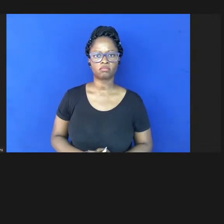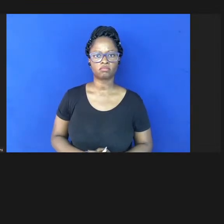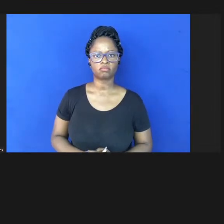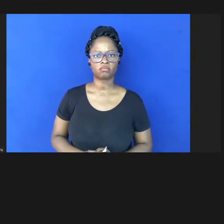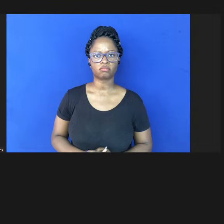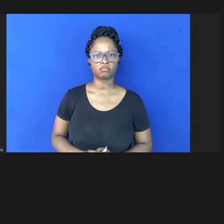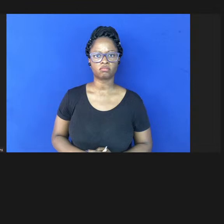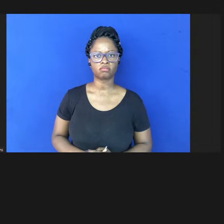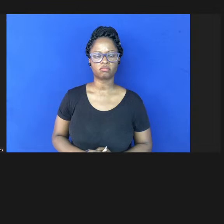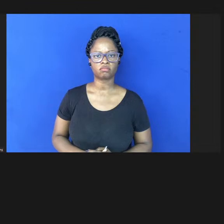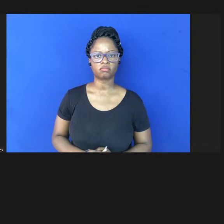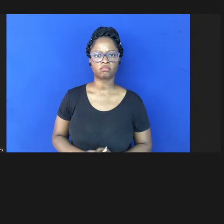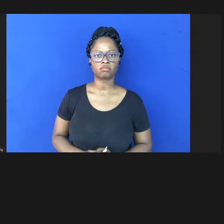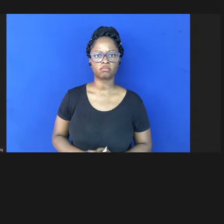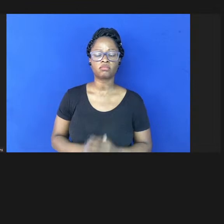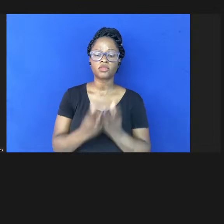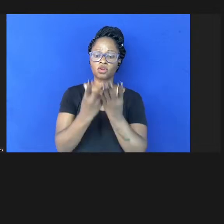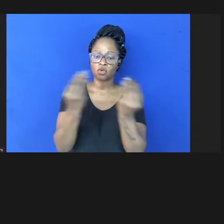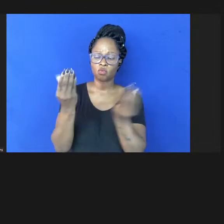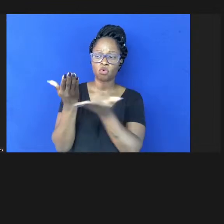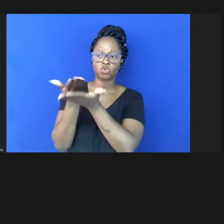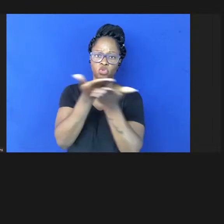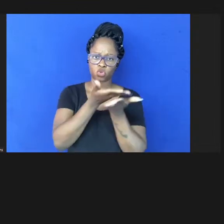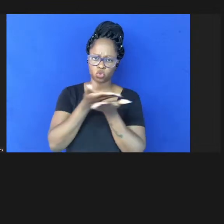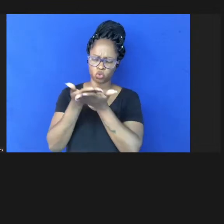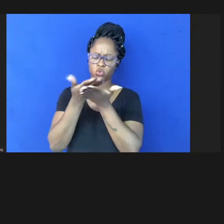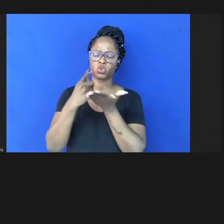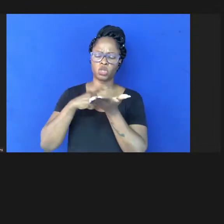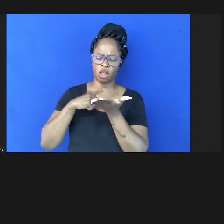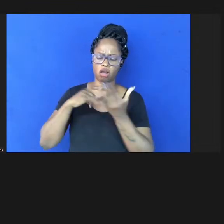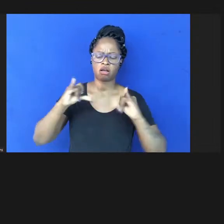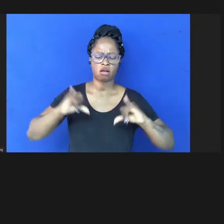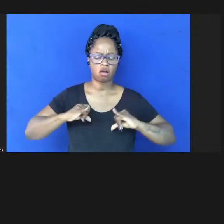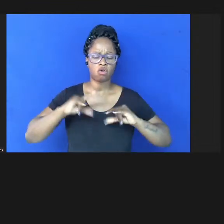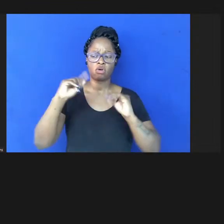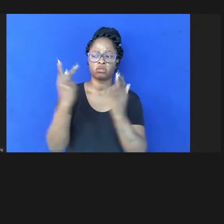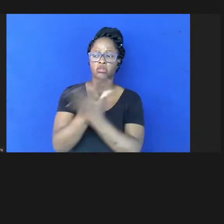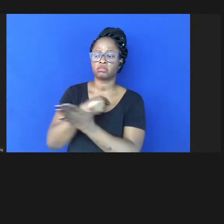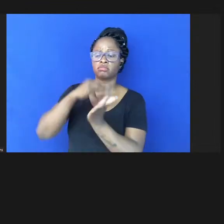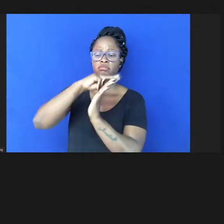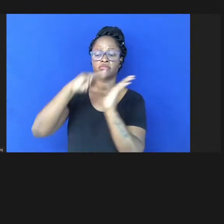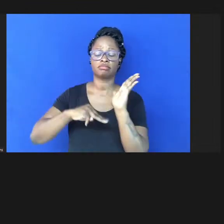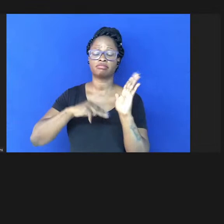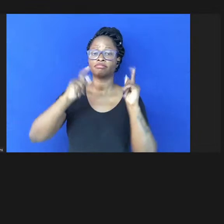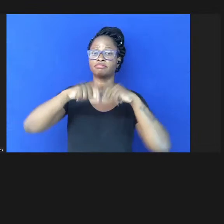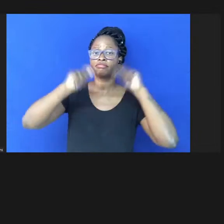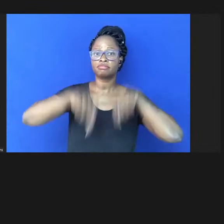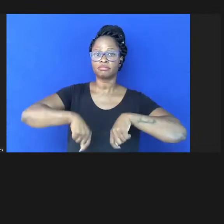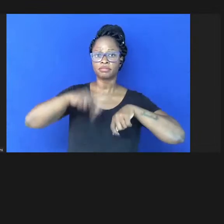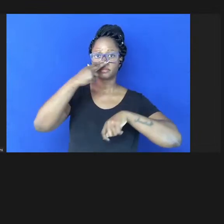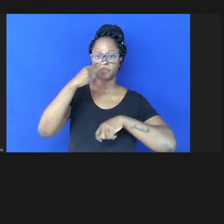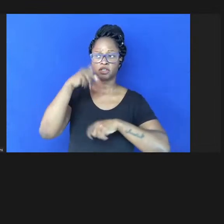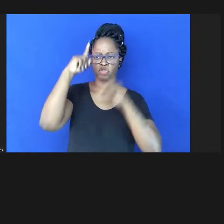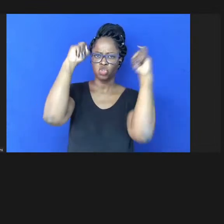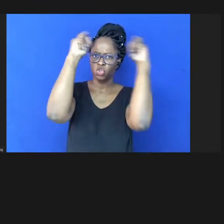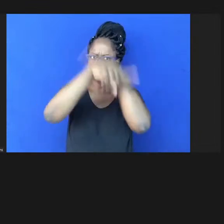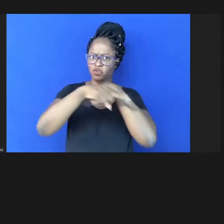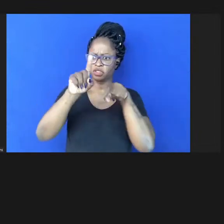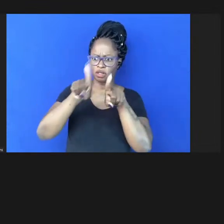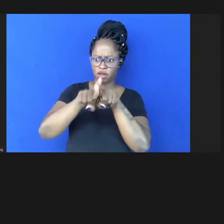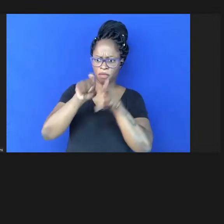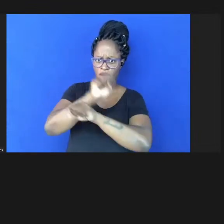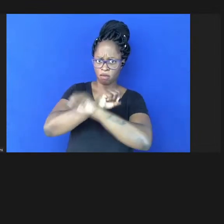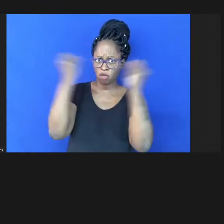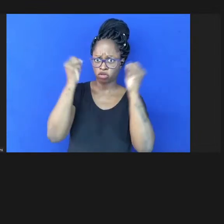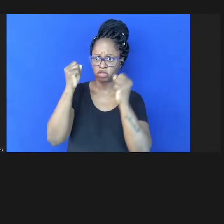muitos estudos sofrem com uma questão metodológica que tornam difícil ou até impossível a interpretação dos